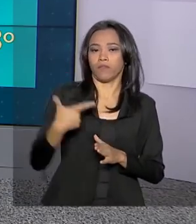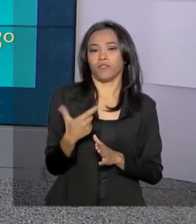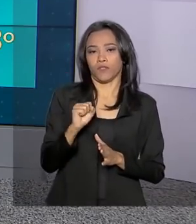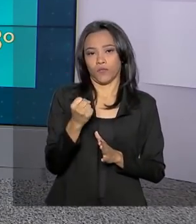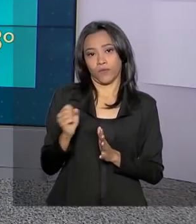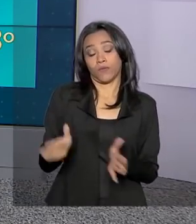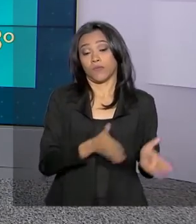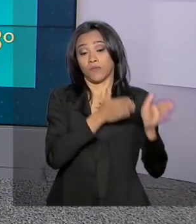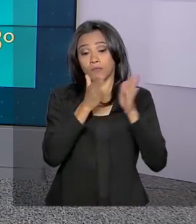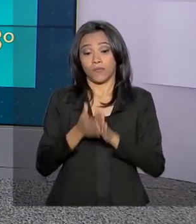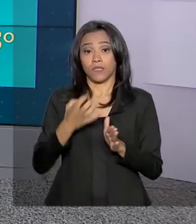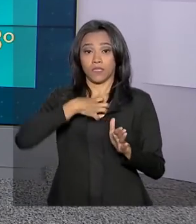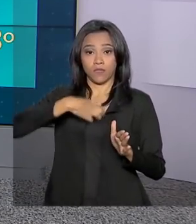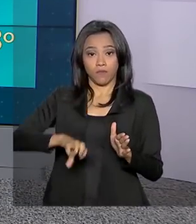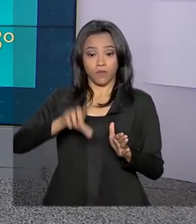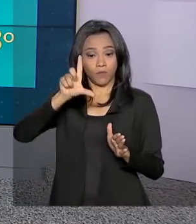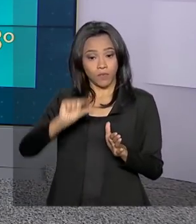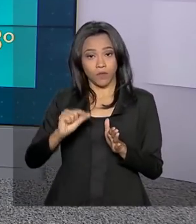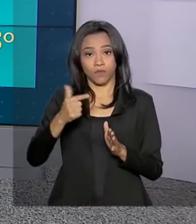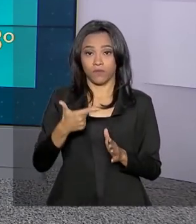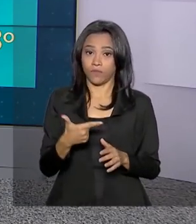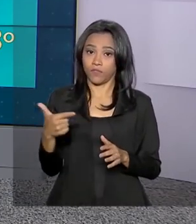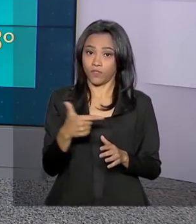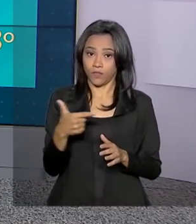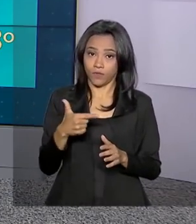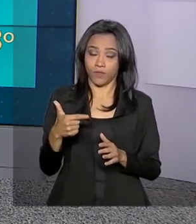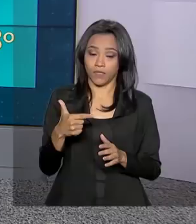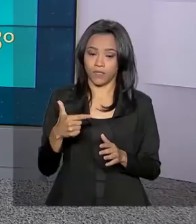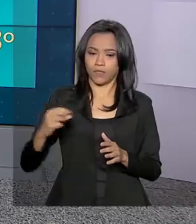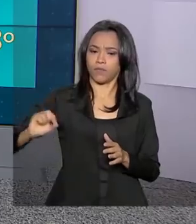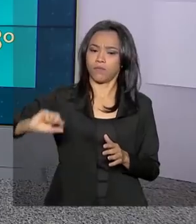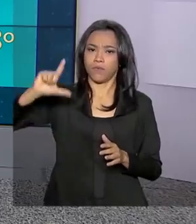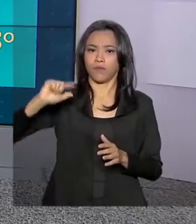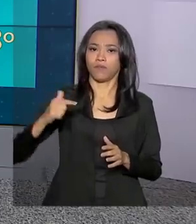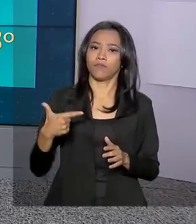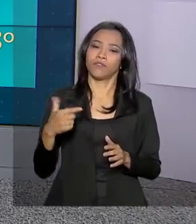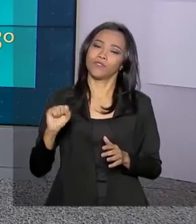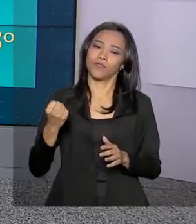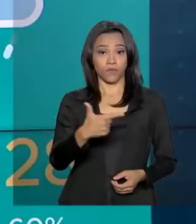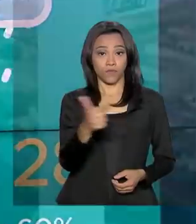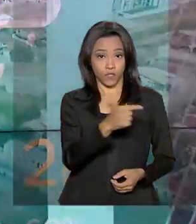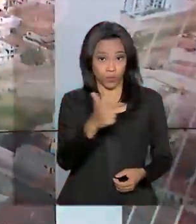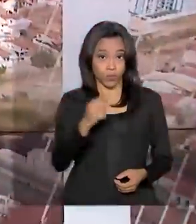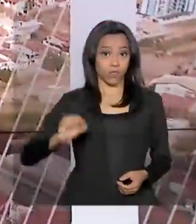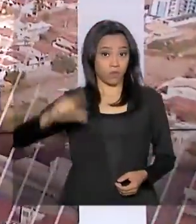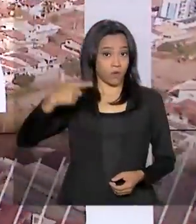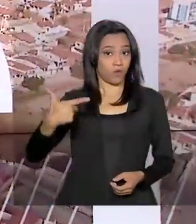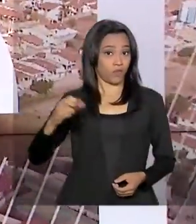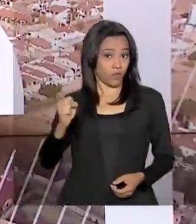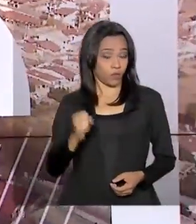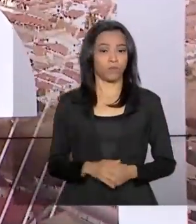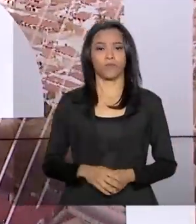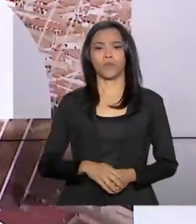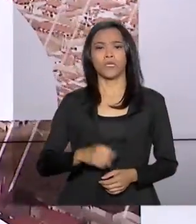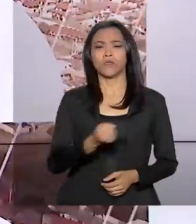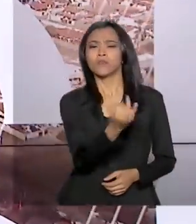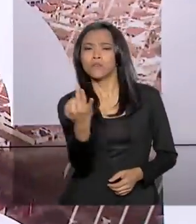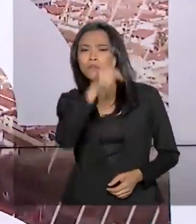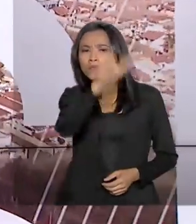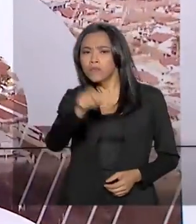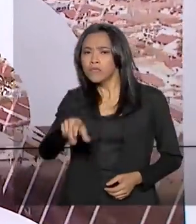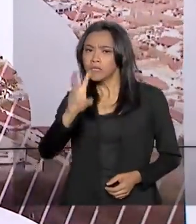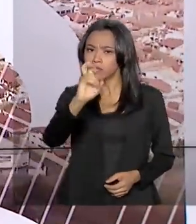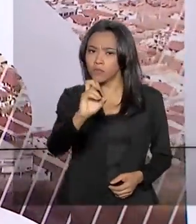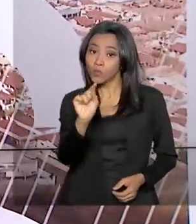E em Salvador, mínima de 22, máxima de 28 graus. Um em cada cinco